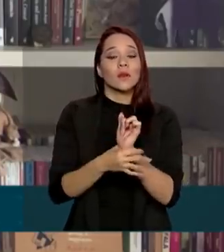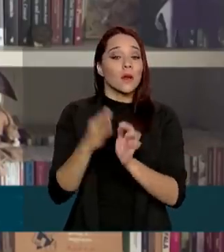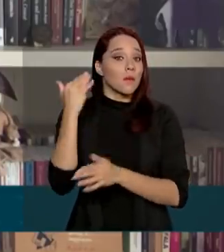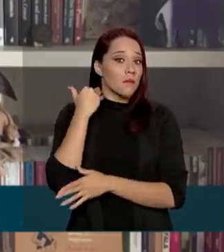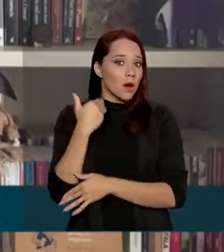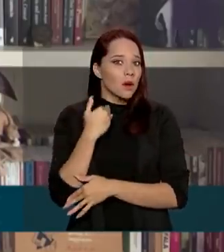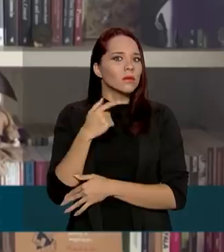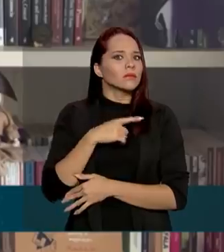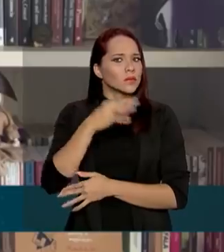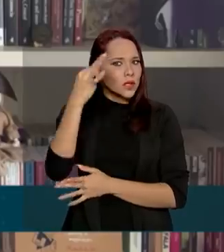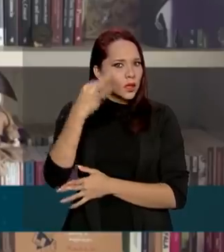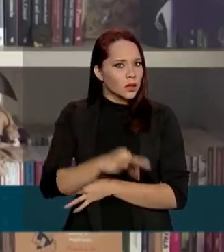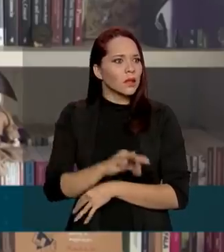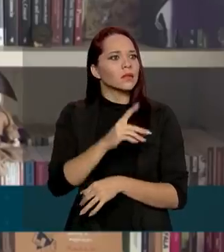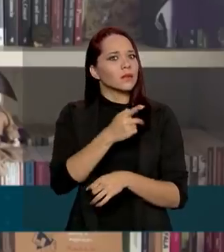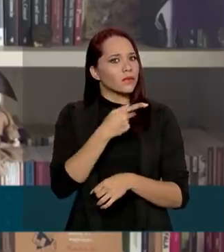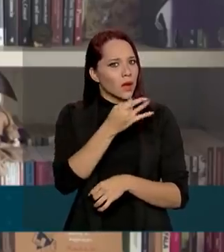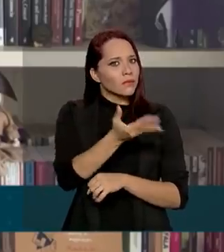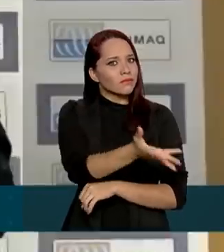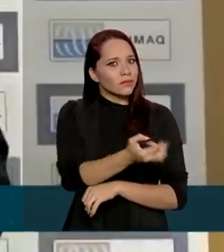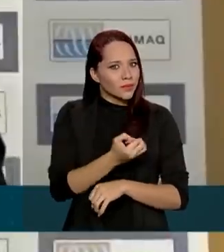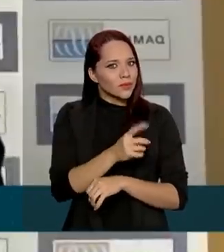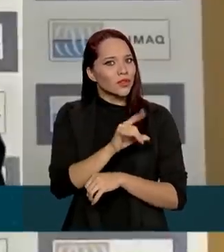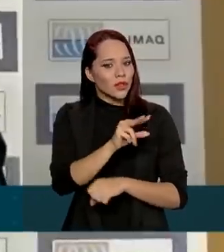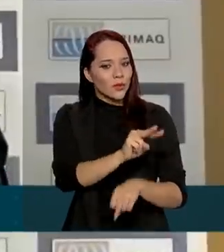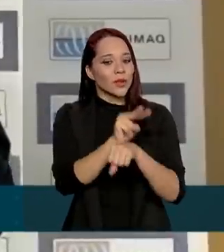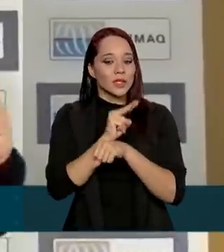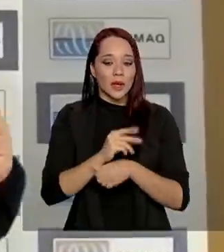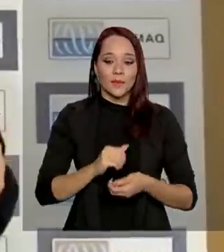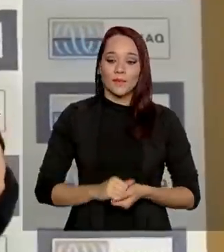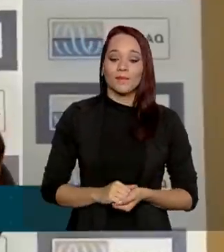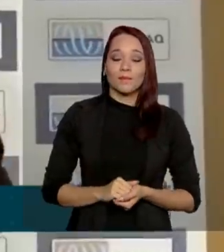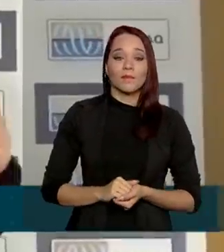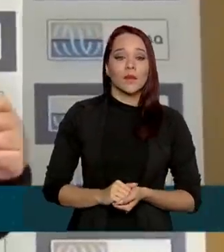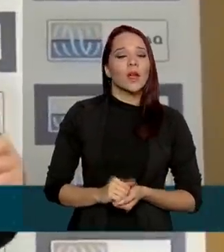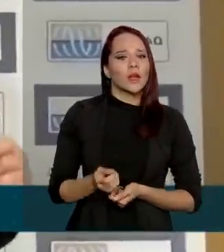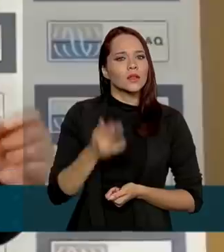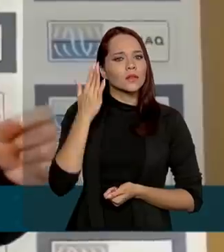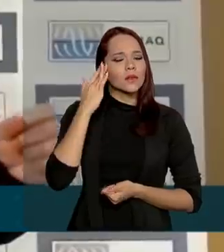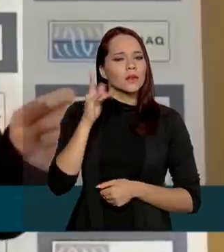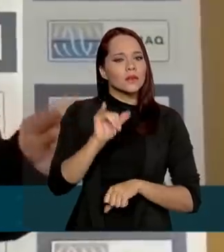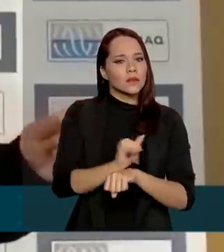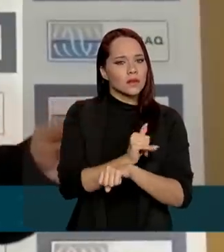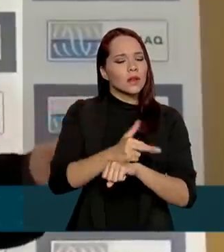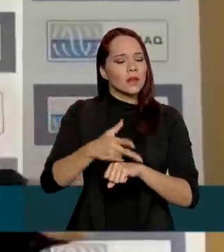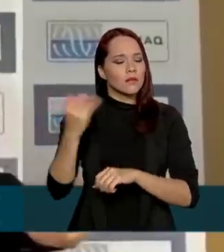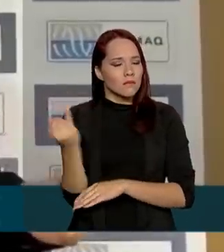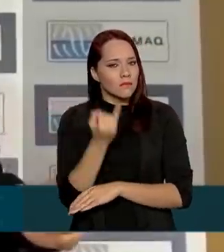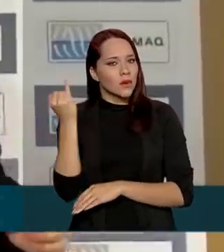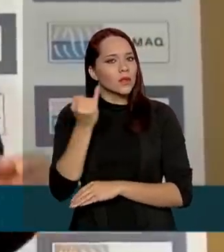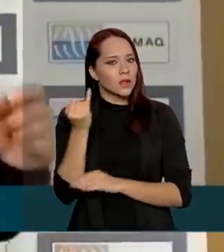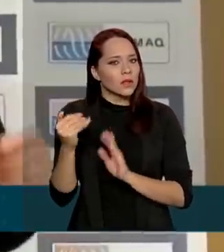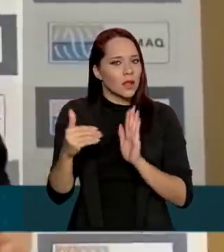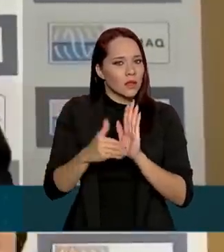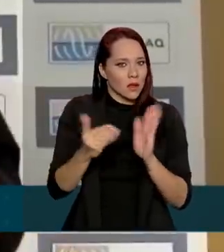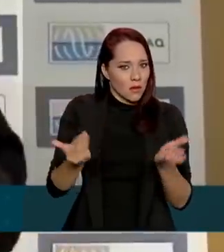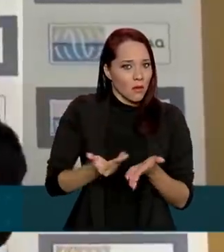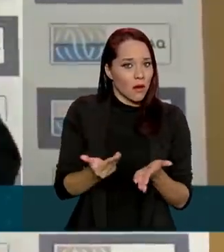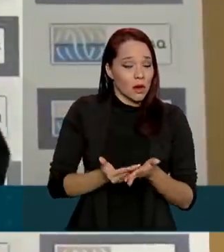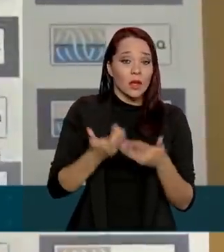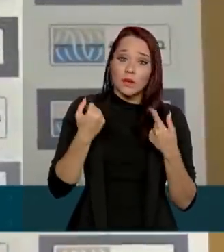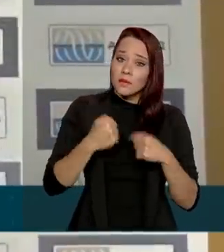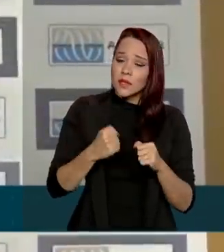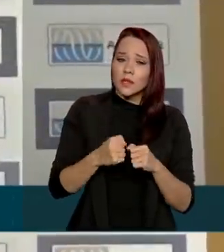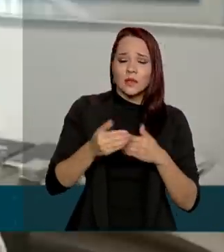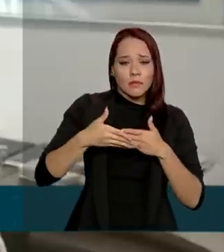segurança ao emprestar dinheiro. A gente entende que essas medidas importantes que foram adotadas até aqui, agora elas precisam